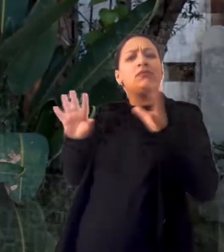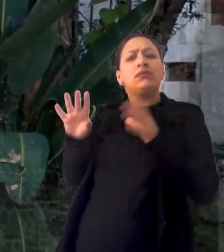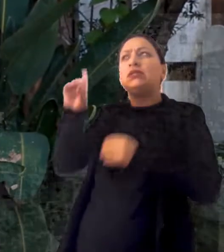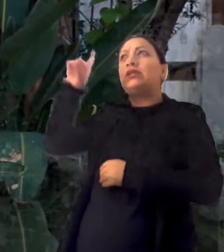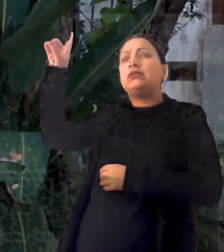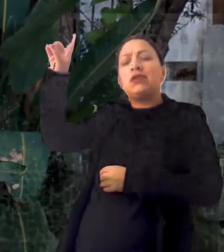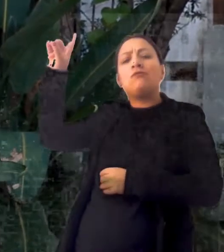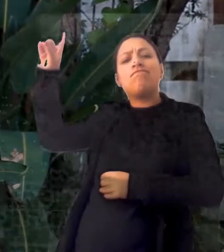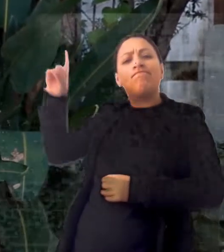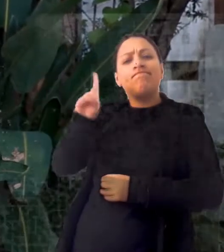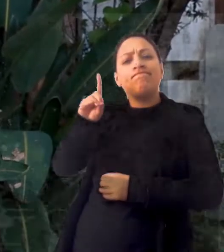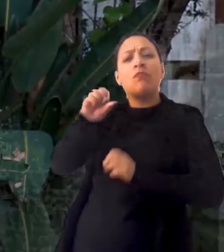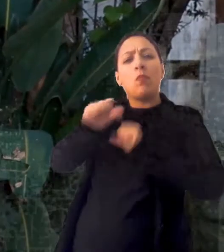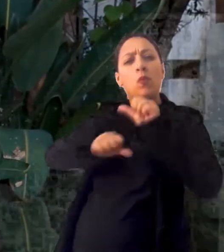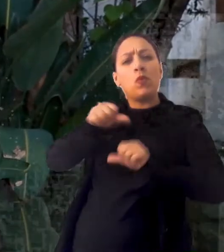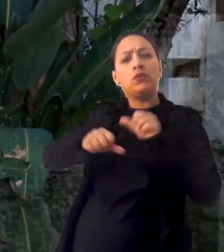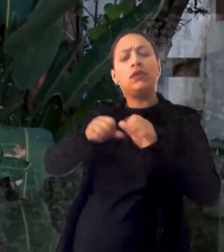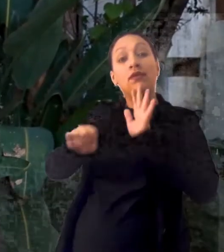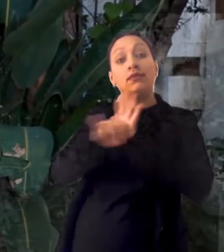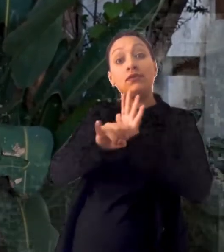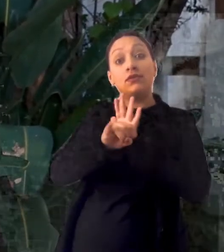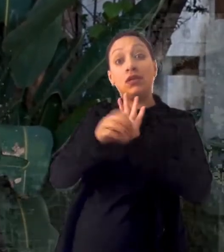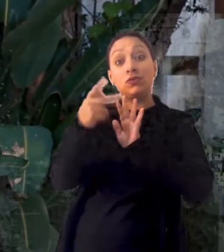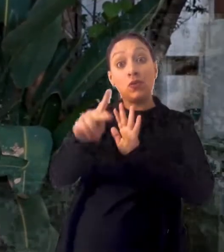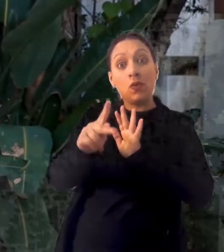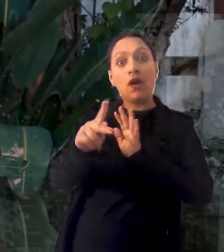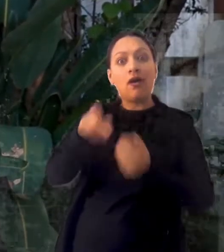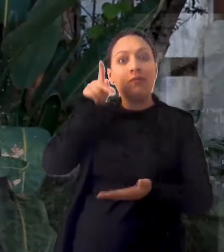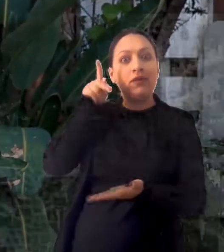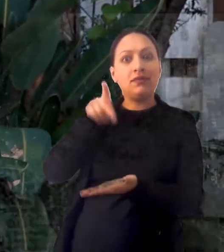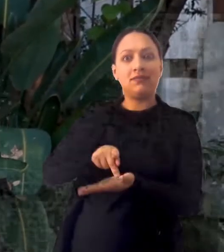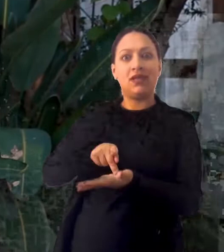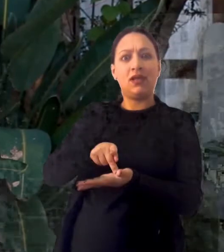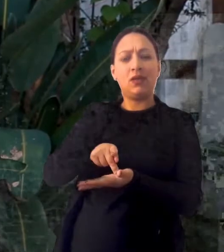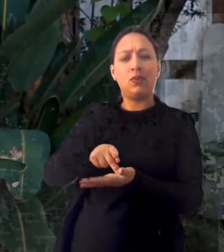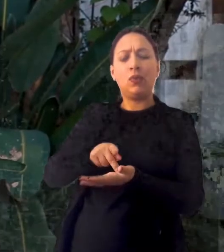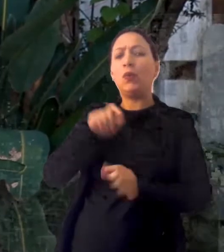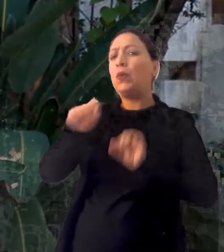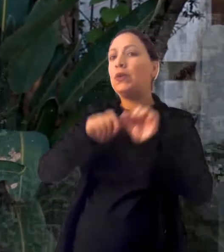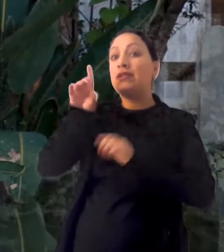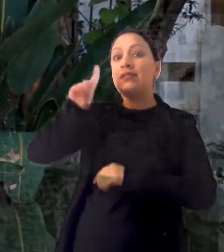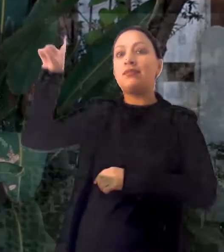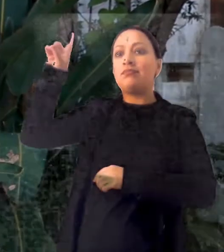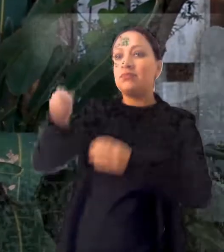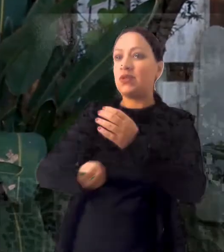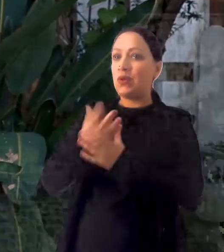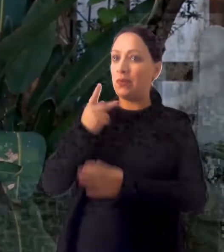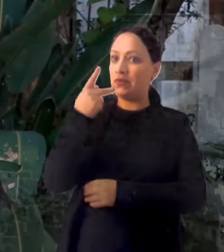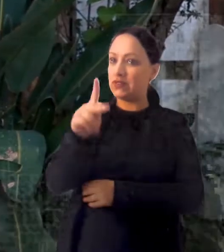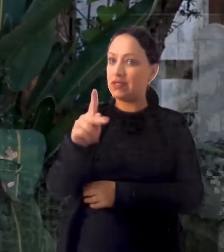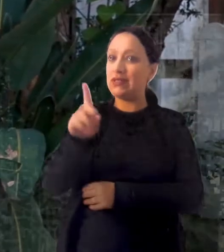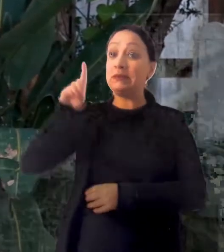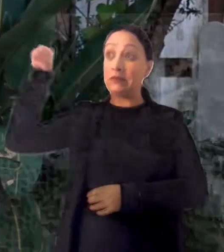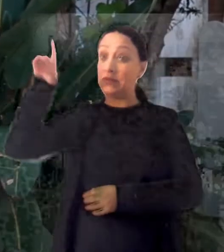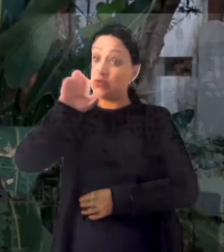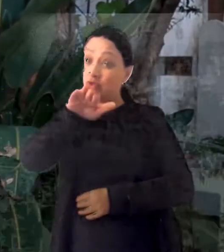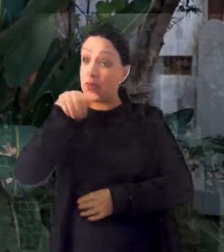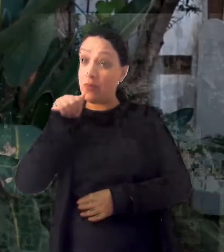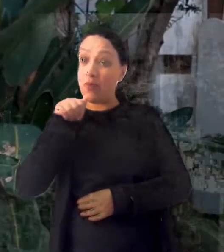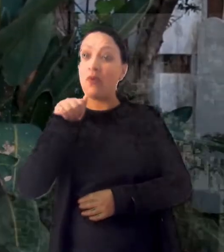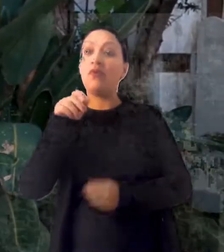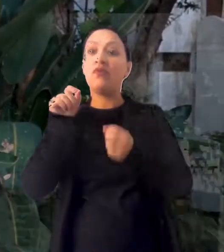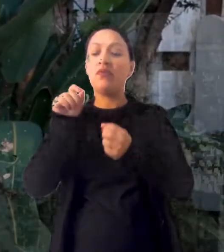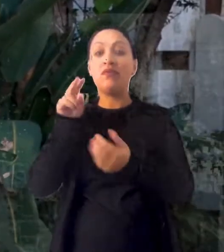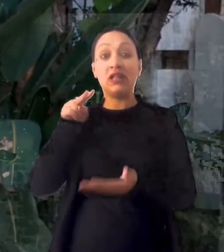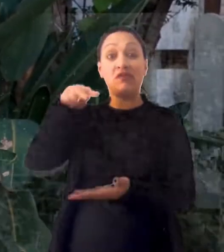um tempo que você tire com Deus todos os dias, você possa permitir que Deus mude a tua identidade e que você possa ter a tua identidade verdadeira, aquela